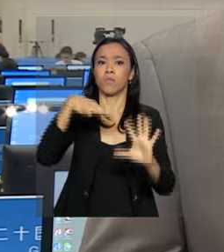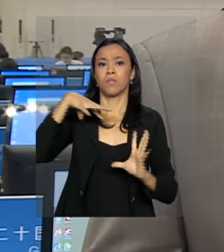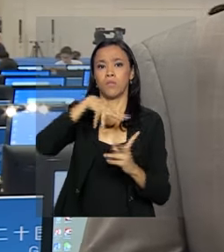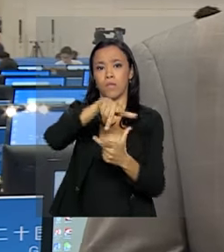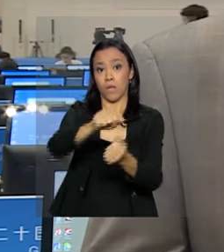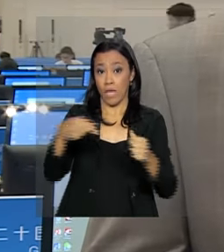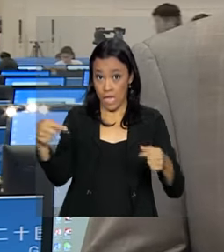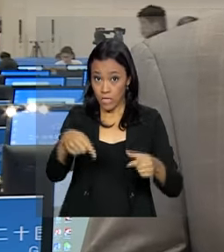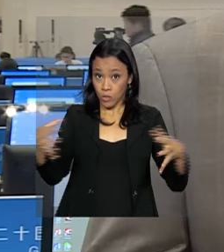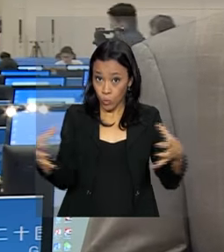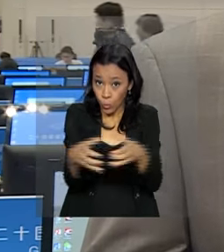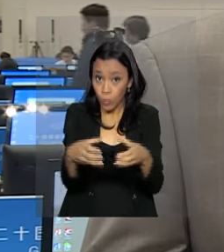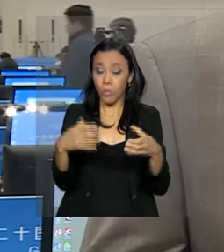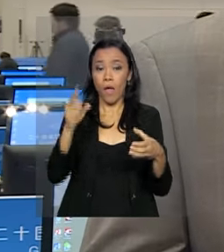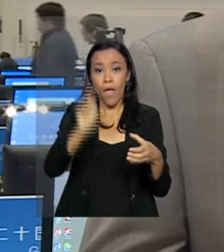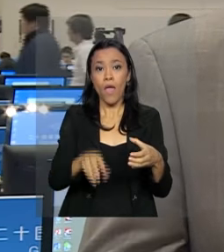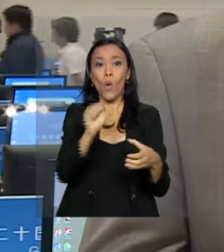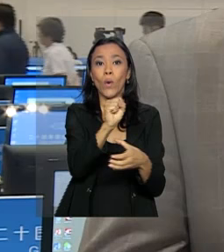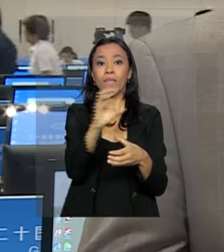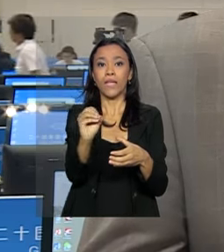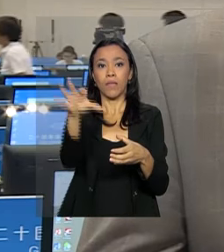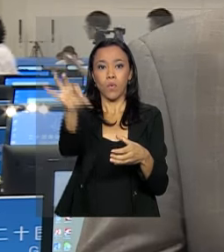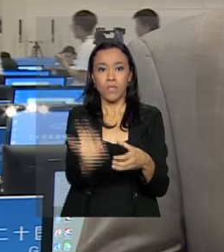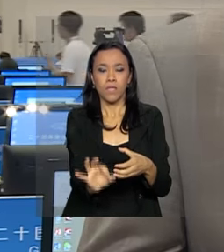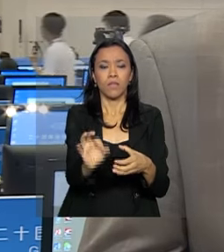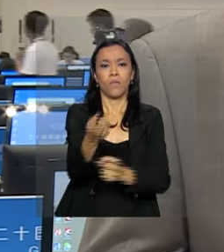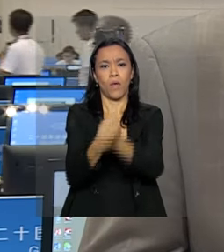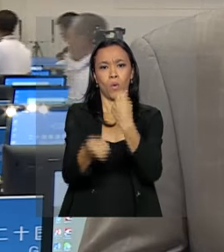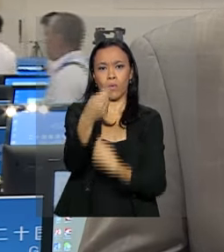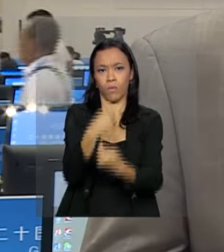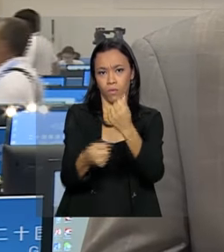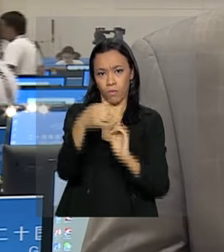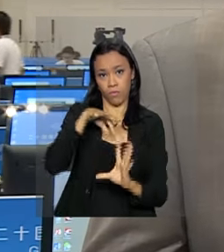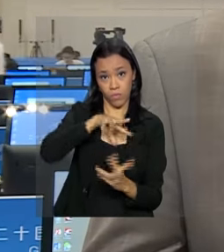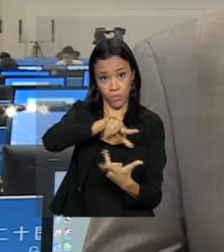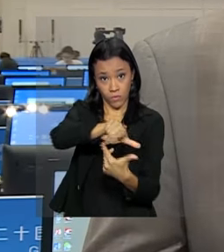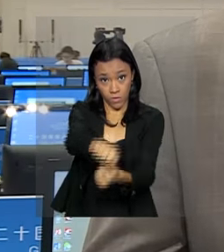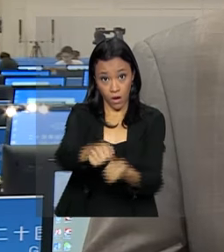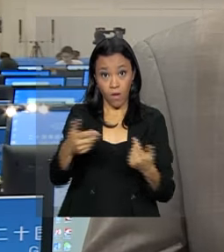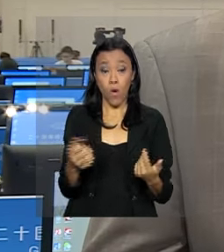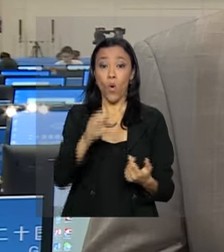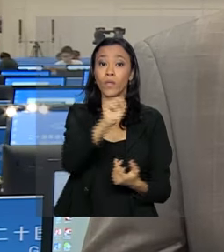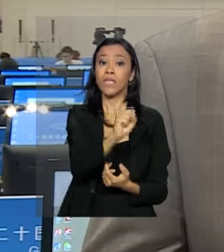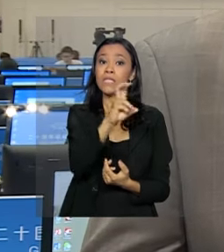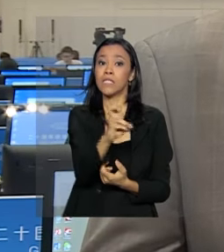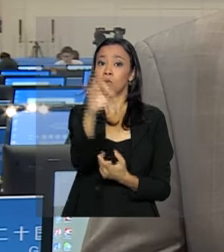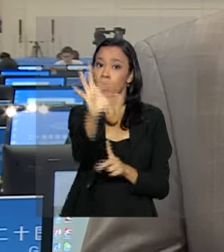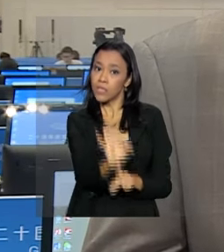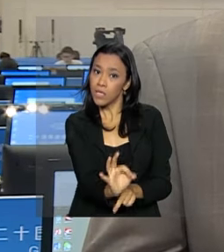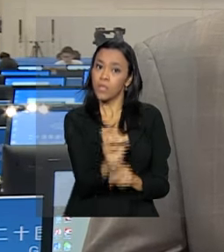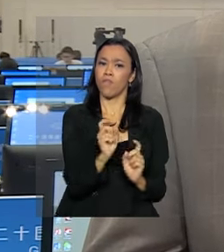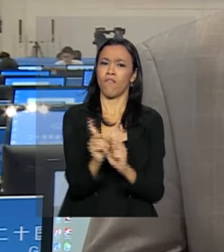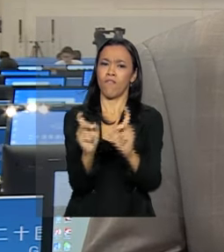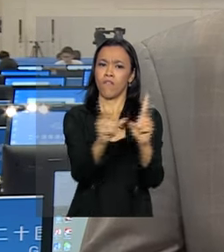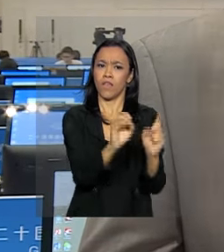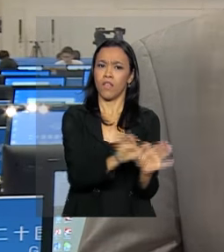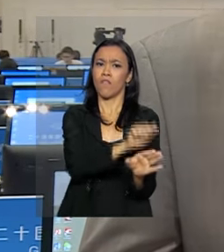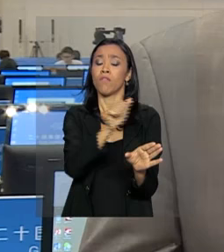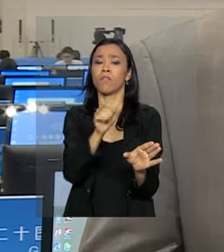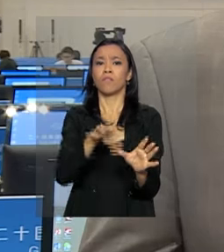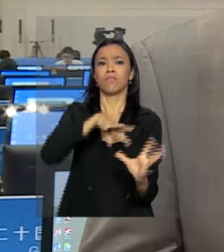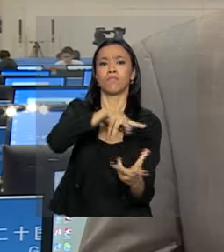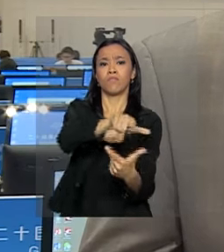grupo representa 80% de toda a economia mundial, cerca de 85% do comércio internacional